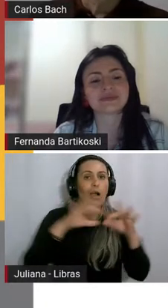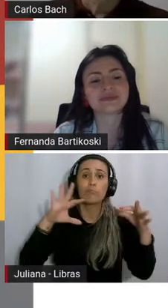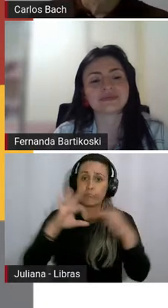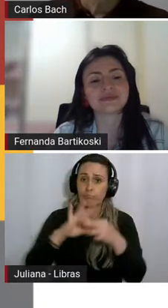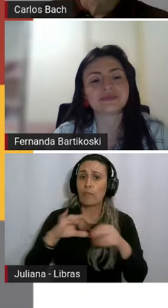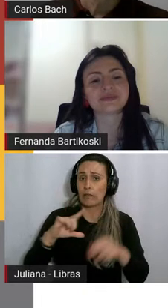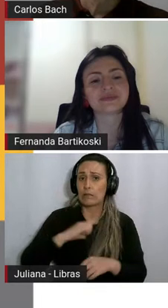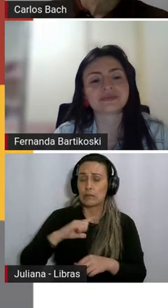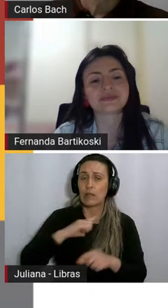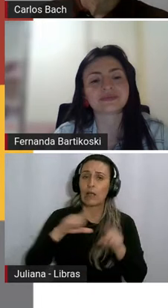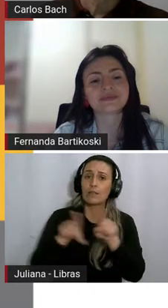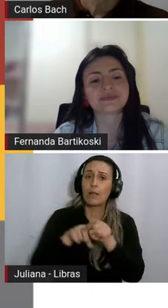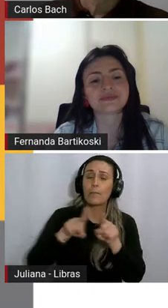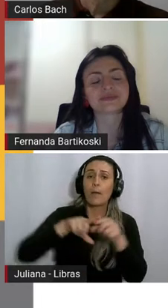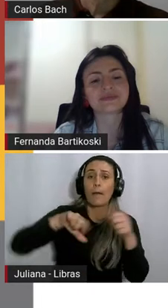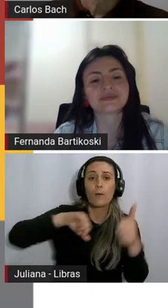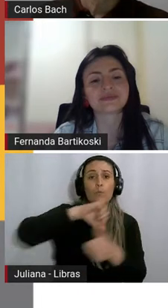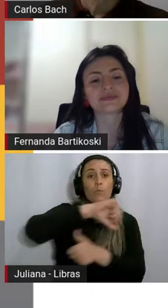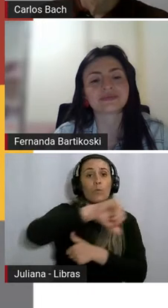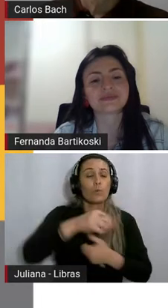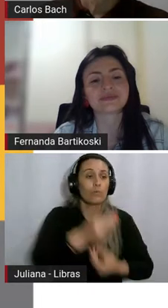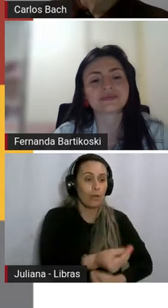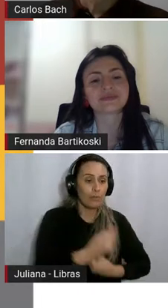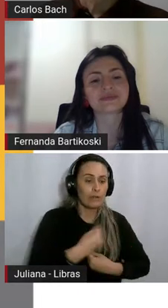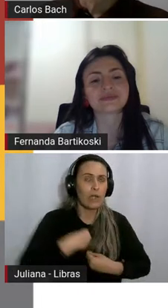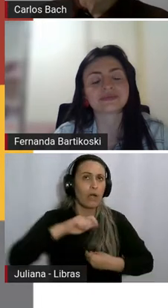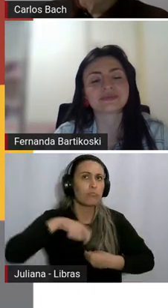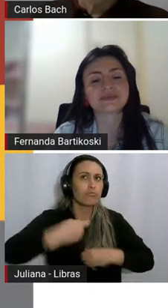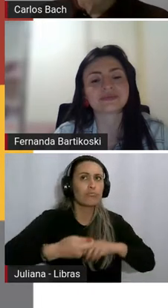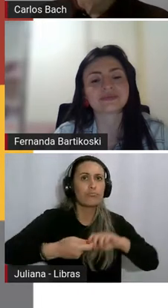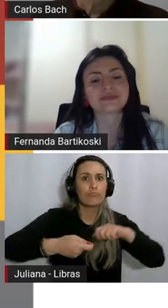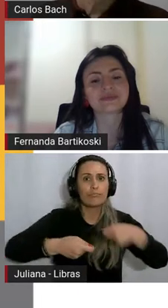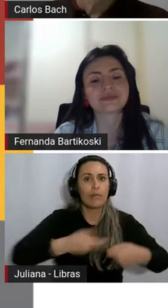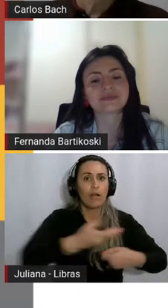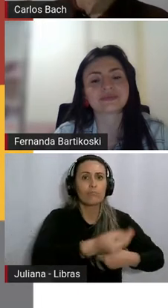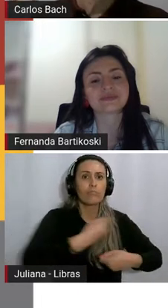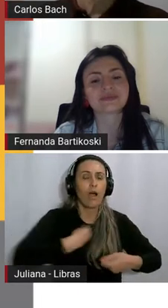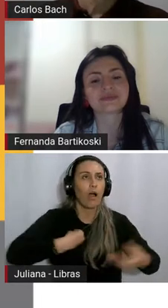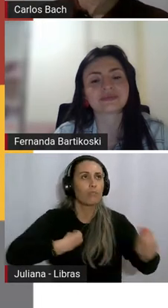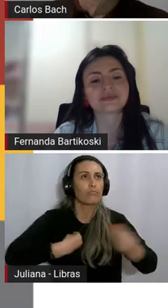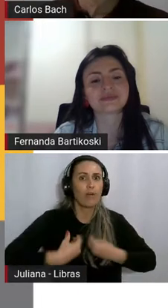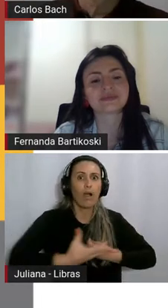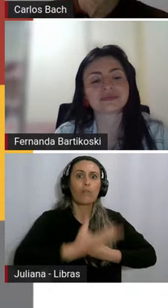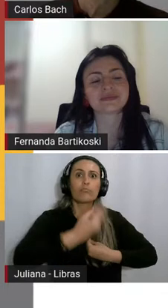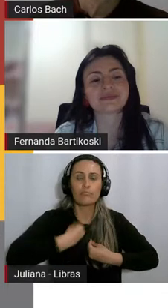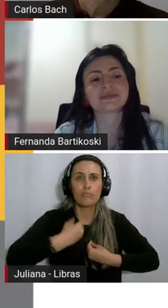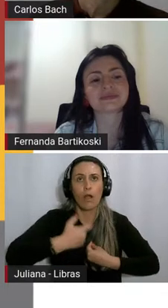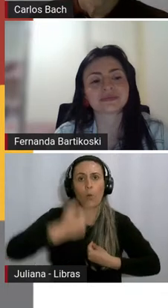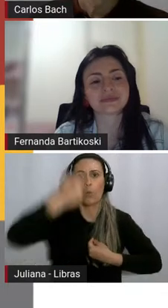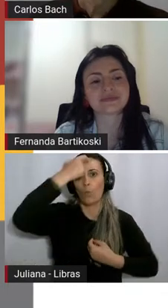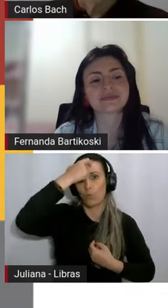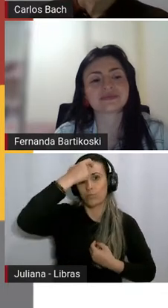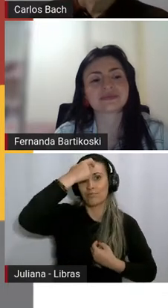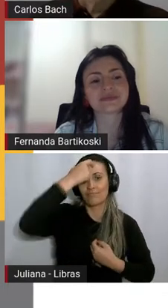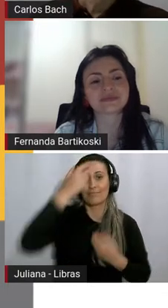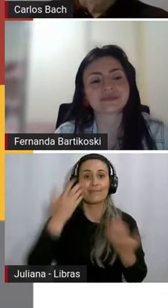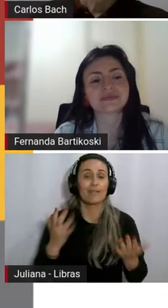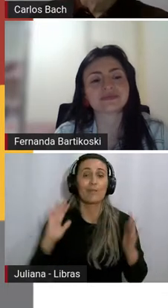apoiado nas pistas verbais fornecidas pelo escritor e nos conteúdos de sua consciência. Tudo isso que a gente estava falando até agora.